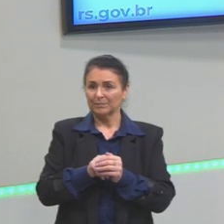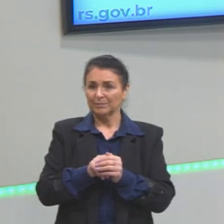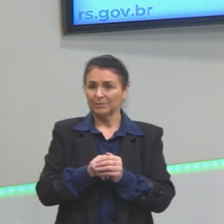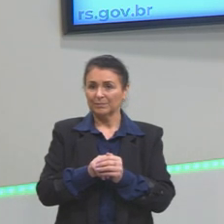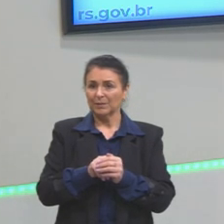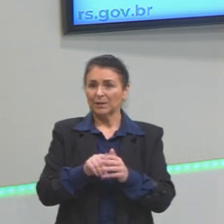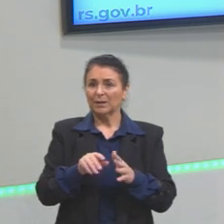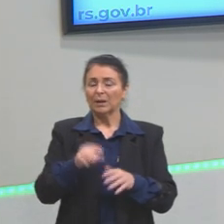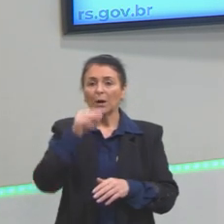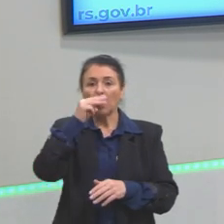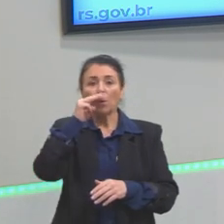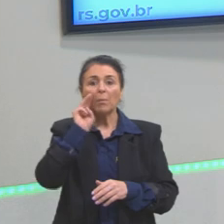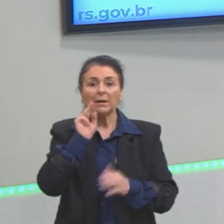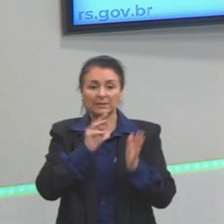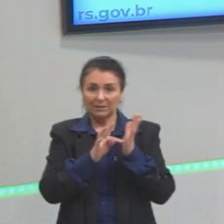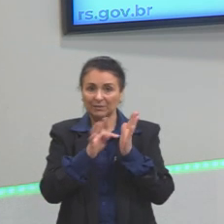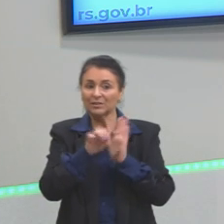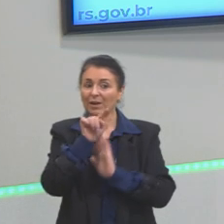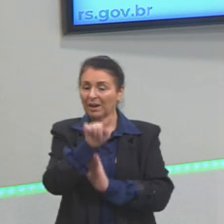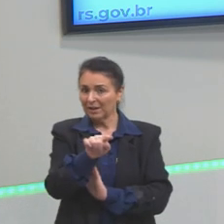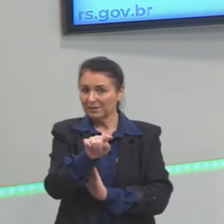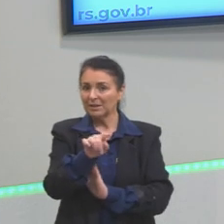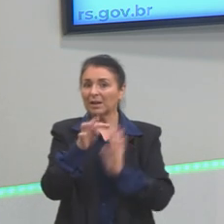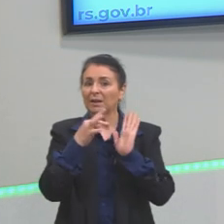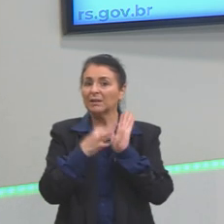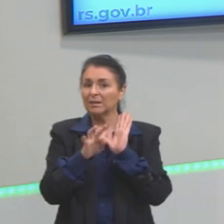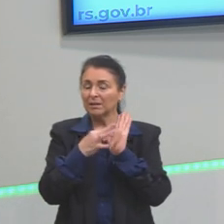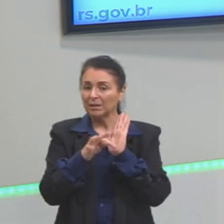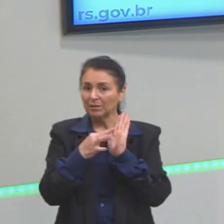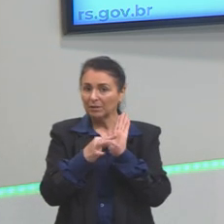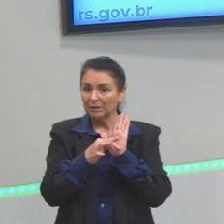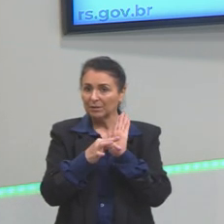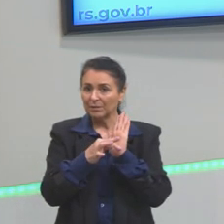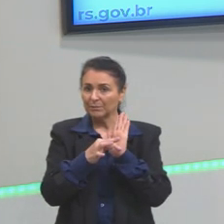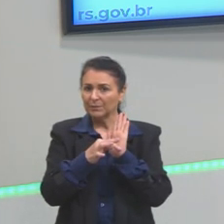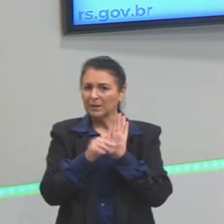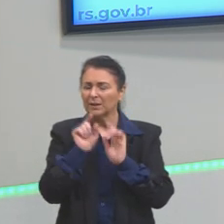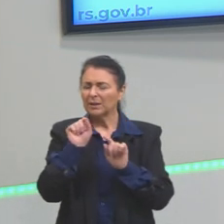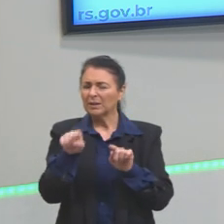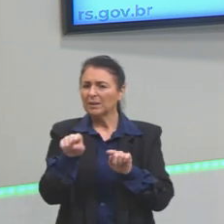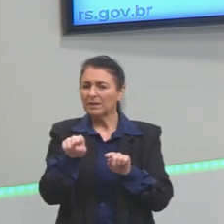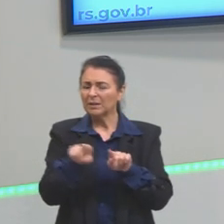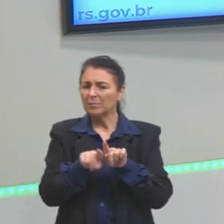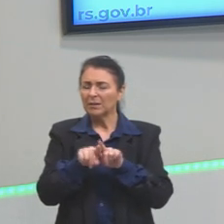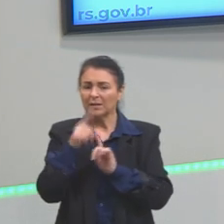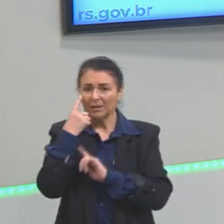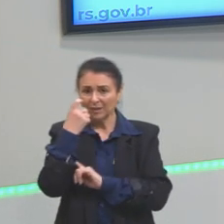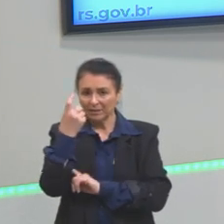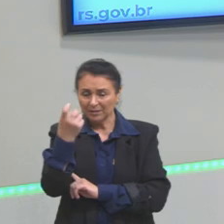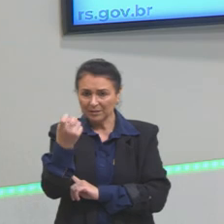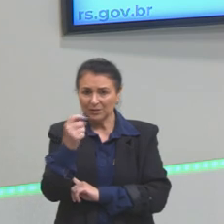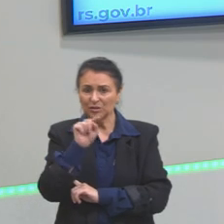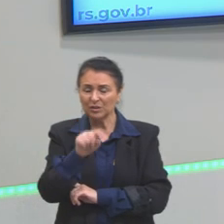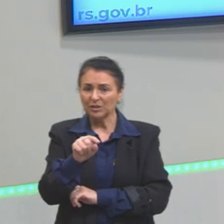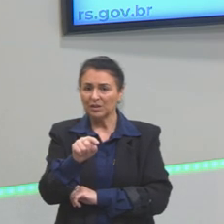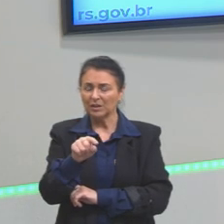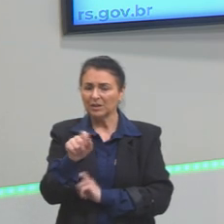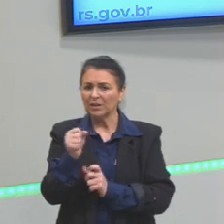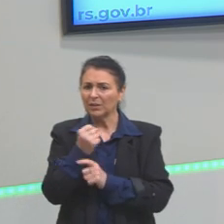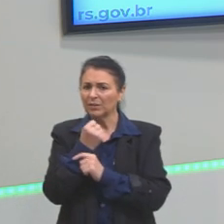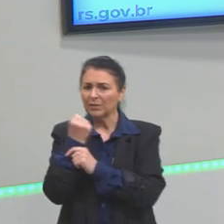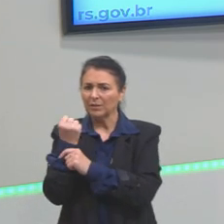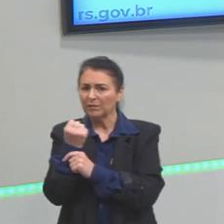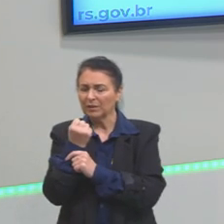Então, o Marx defende essa teoria. E o que ele vai defender, que também é bem interessante, para que esse